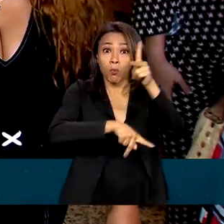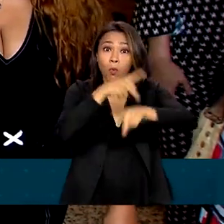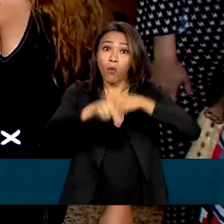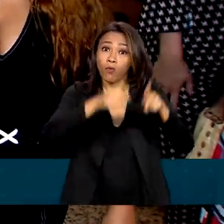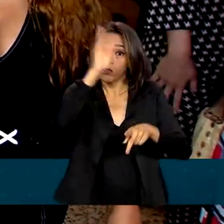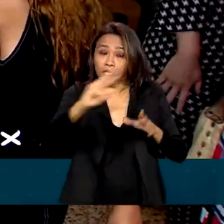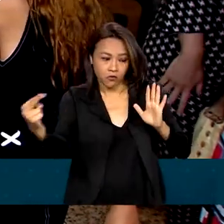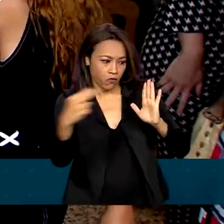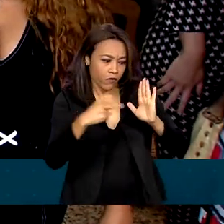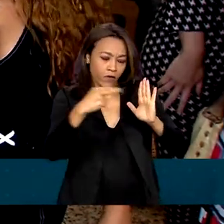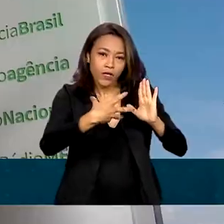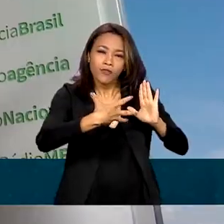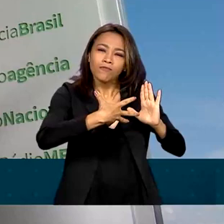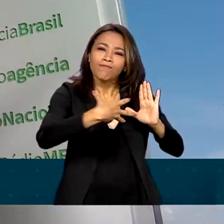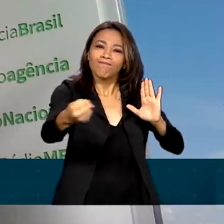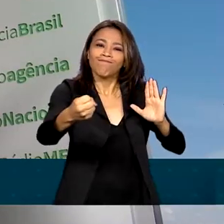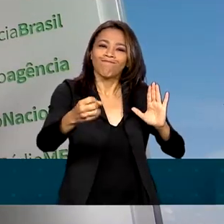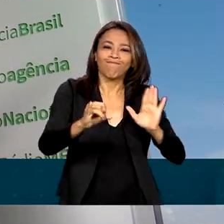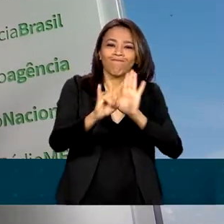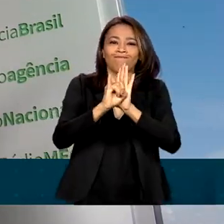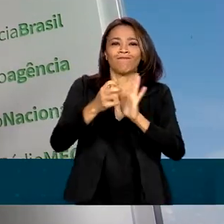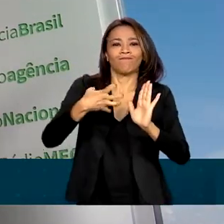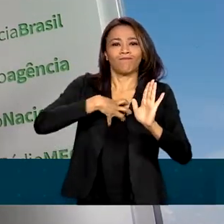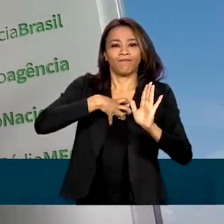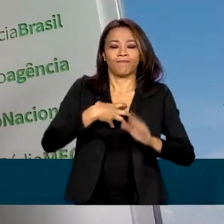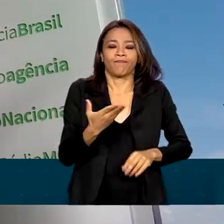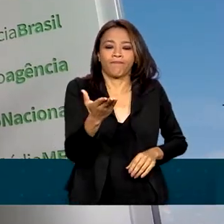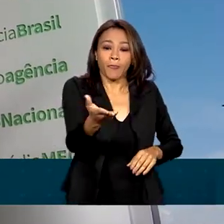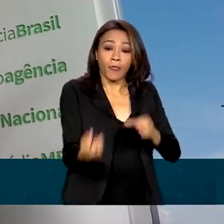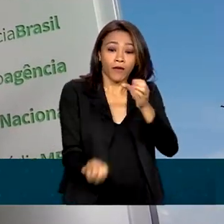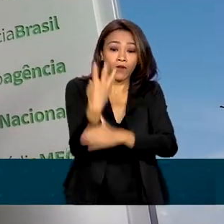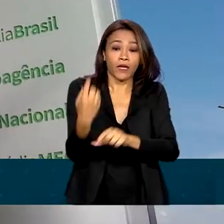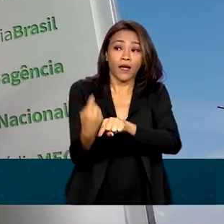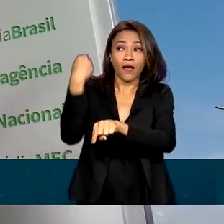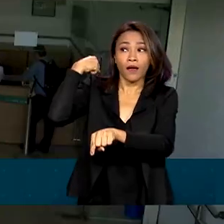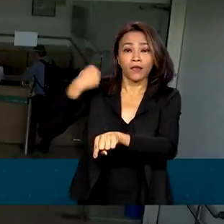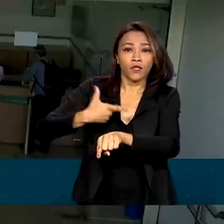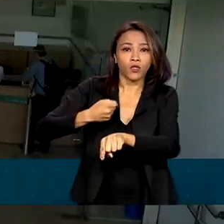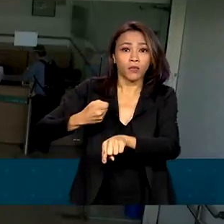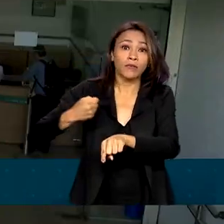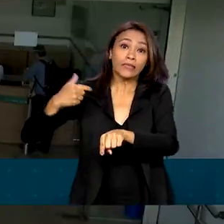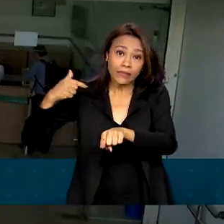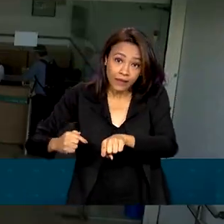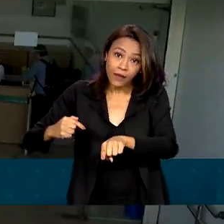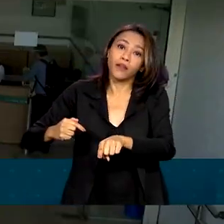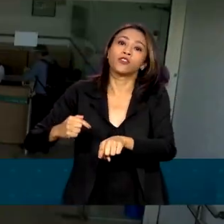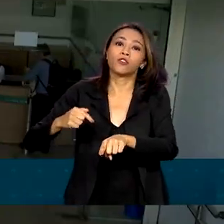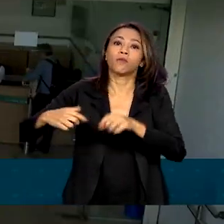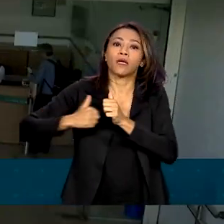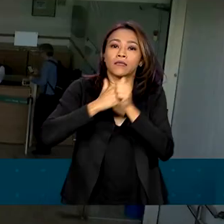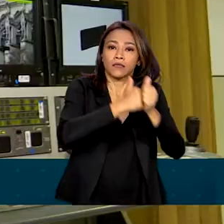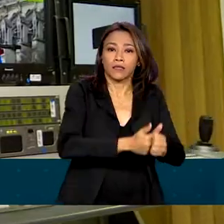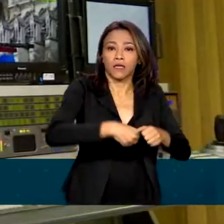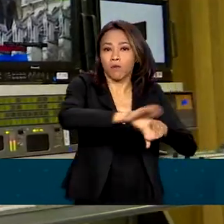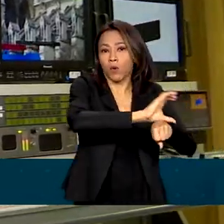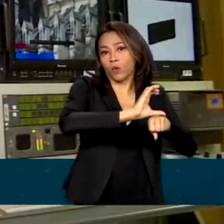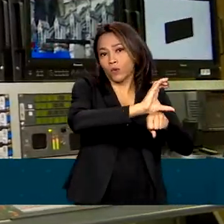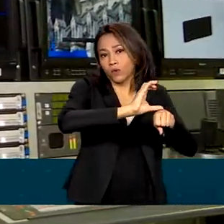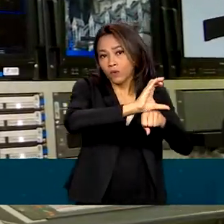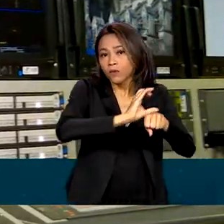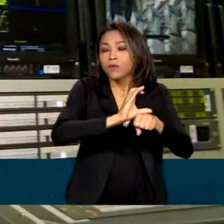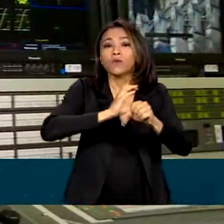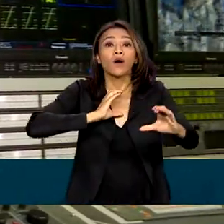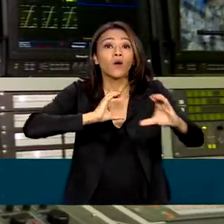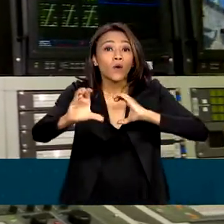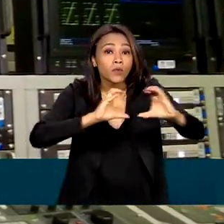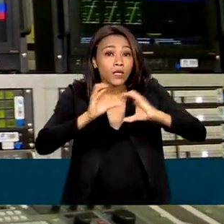A EBC foi criada em 2007 para cumprir determinação constitucional de uma comunicação